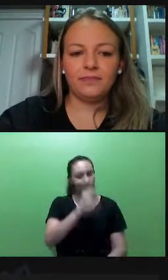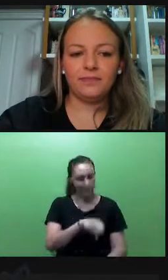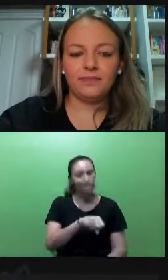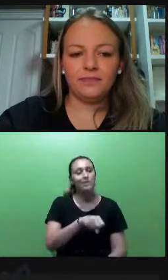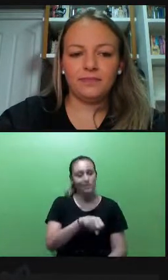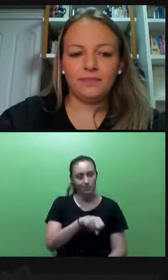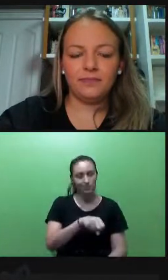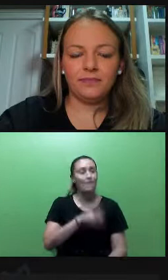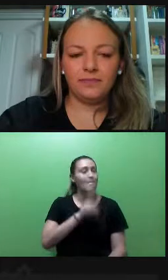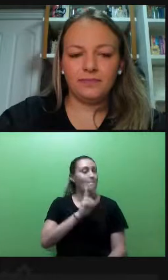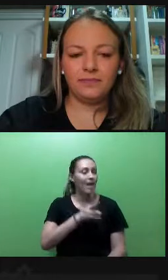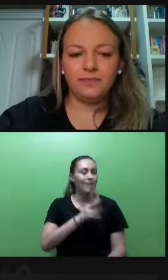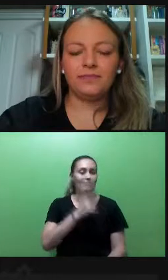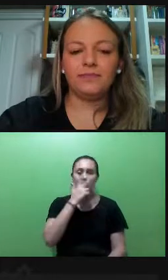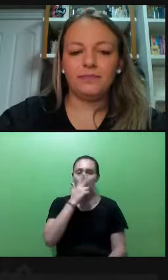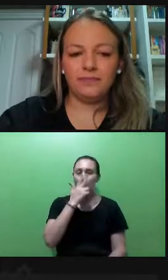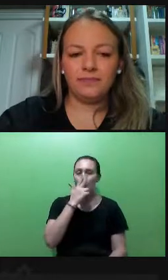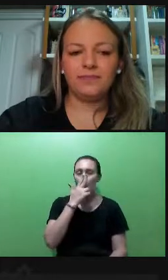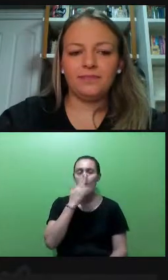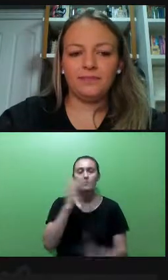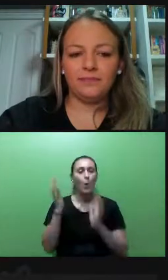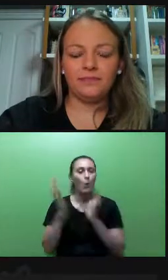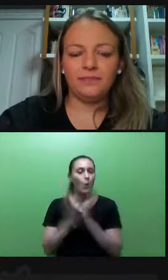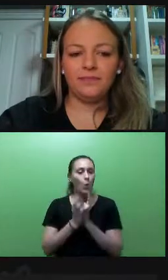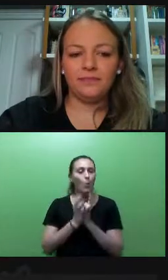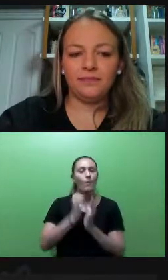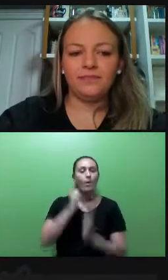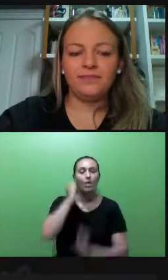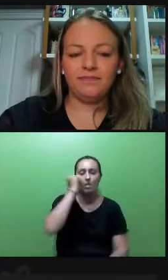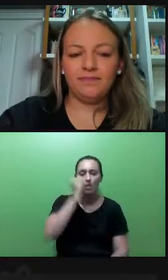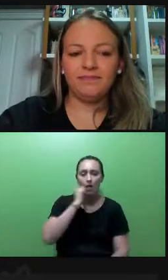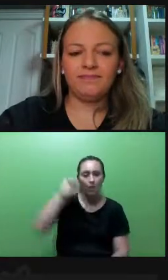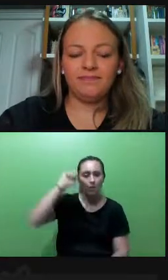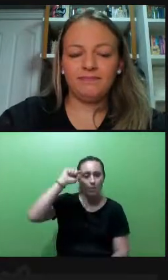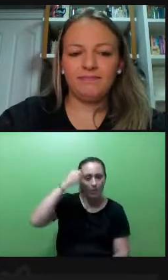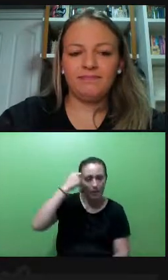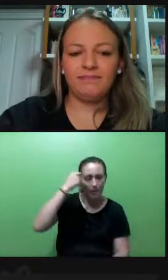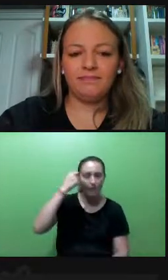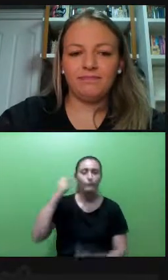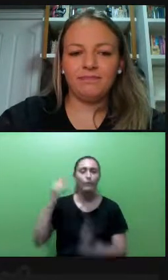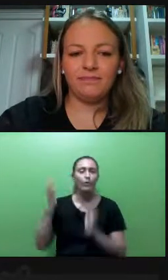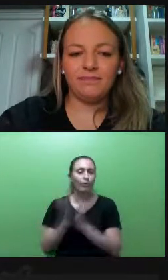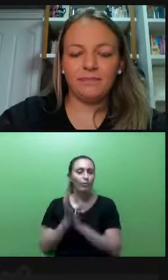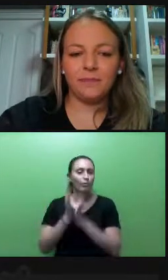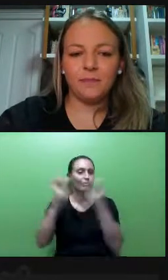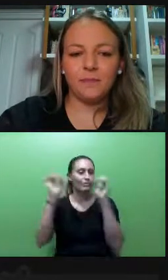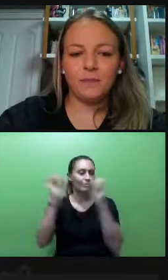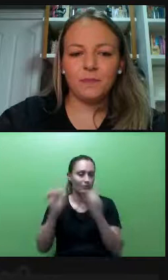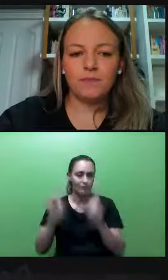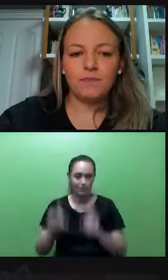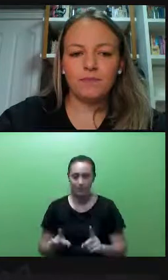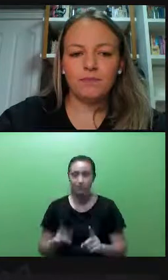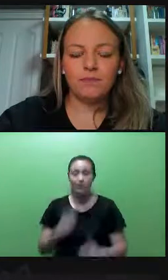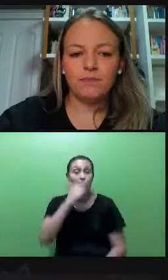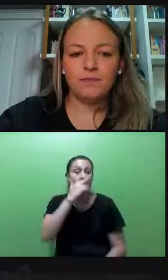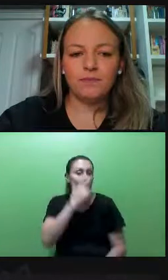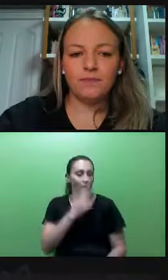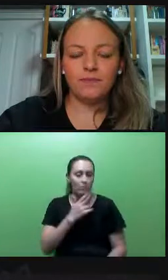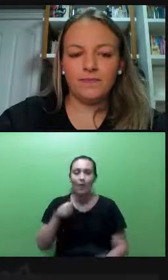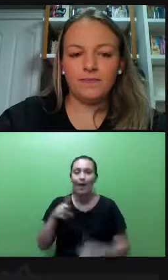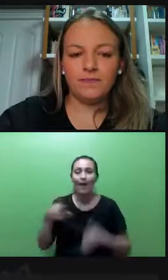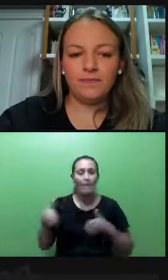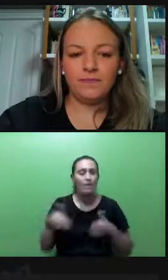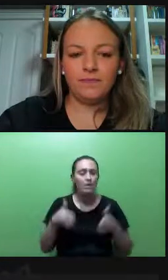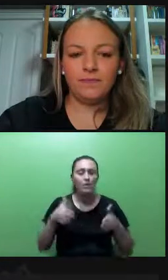Mesma coisa estudantes negros e negras, a mesma coisa das pessoas com deficiência, né, então o processo, vai ficando, a trajetória vai ficando mais difícil,